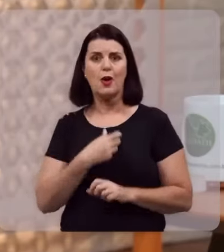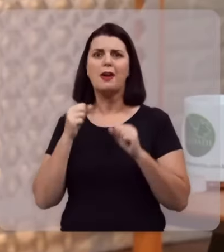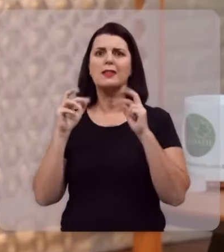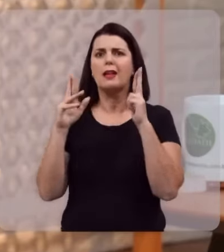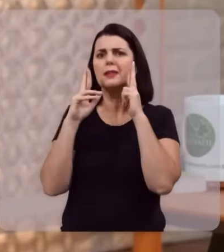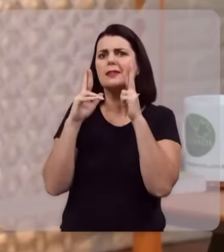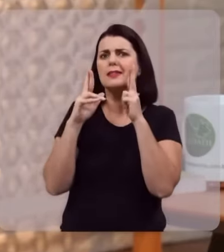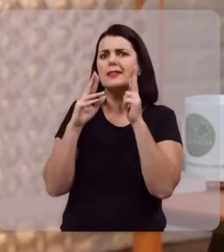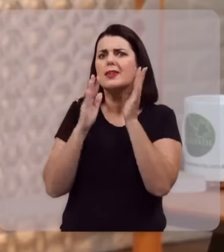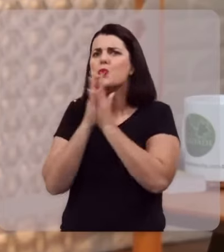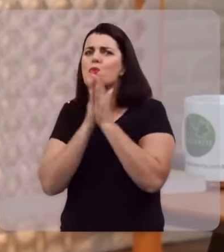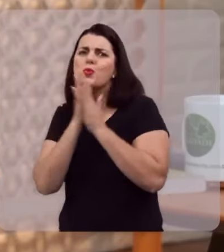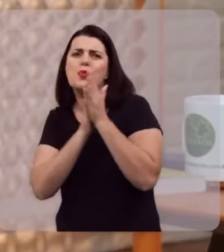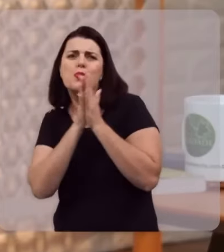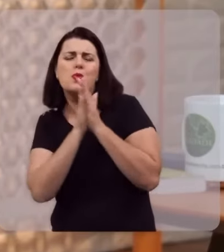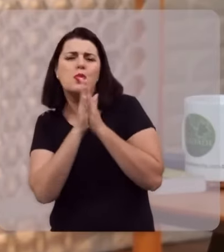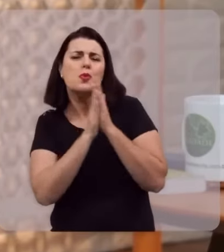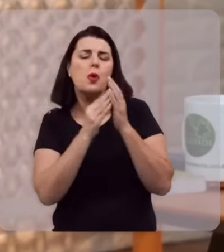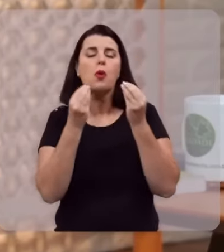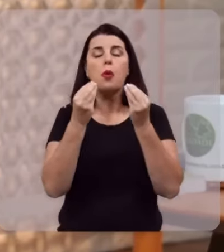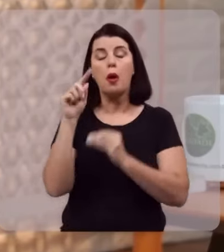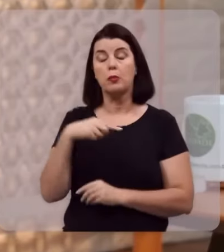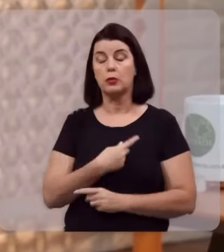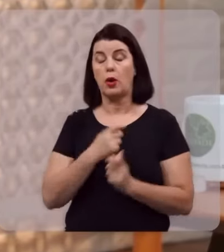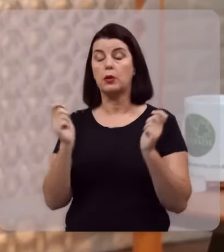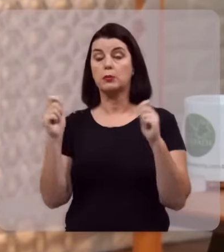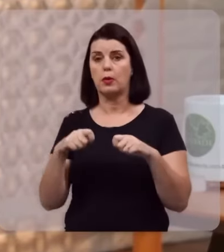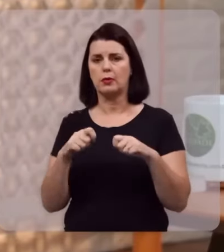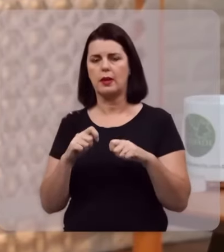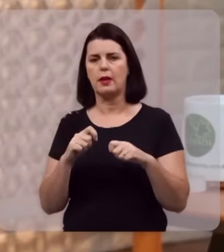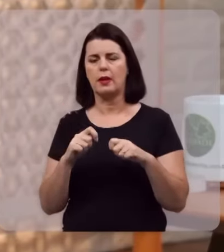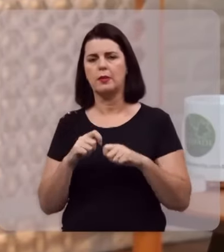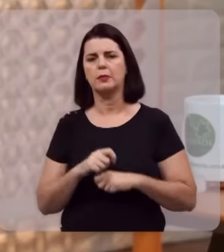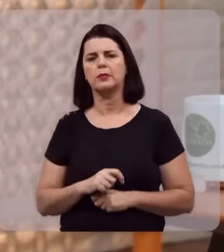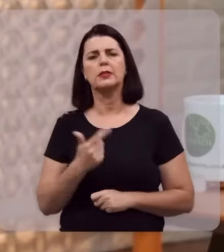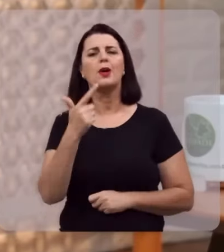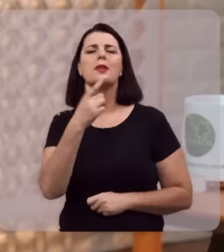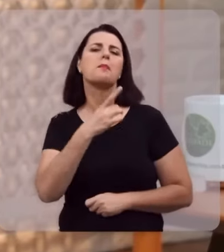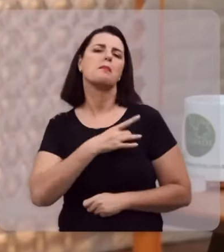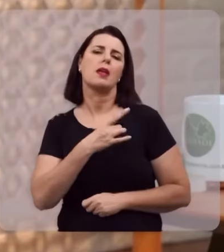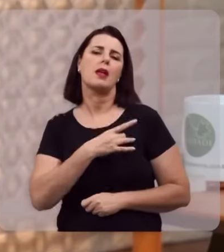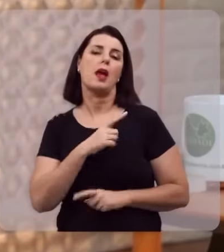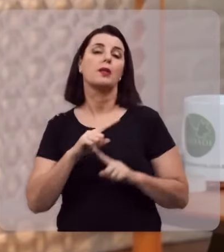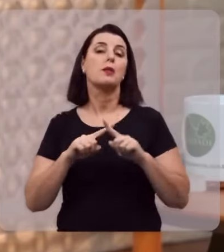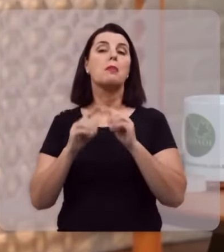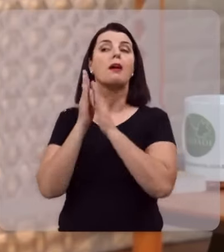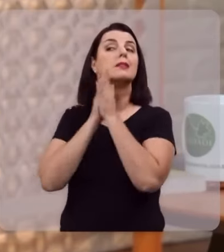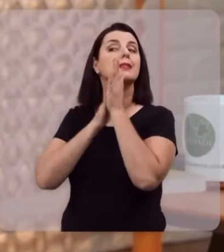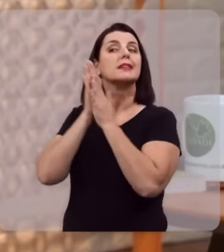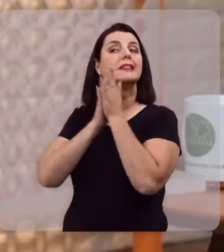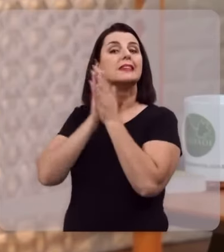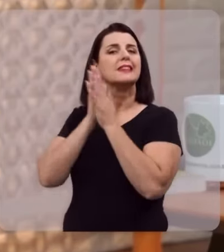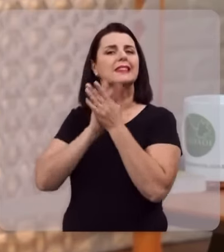expectativa, esperança. Como que nós podemos, então, não ter medo, mas sim